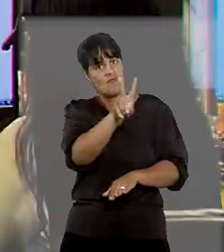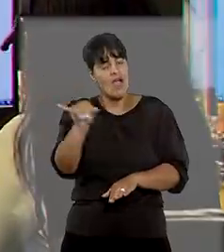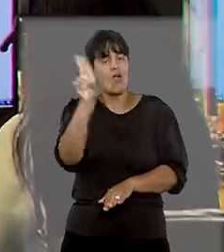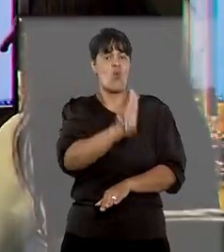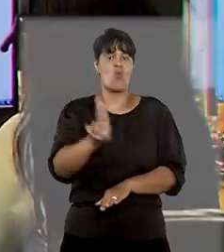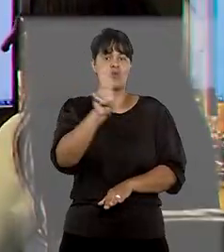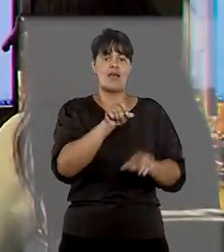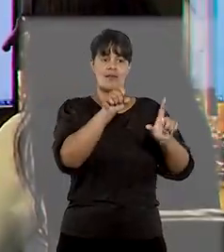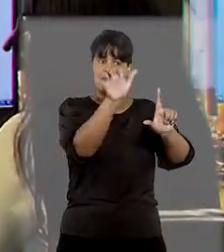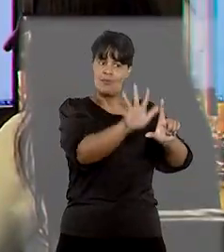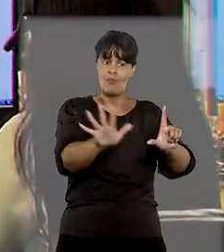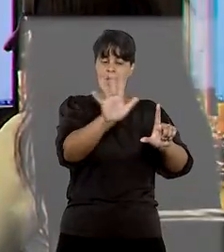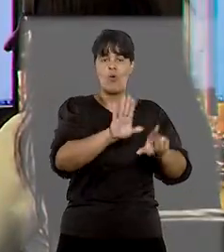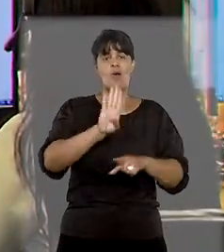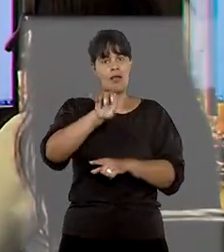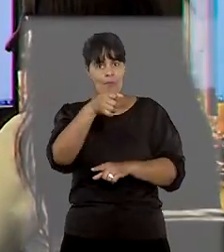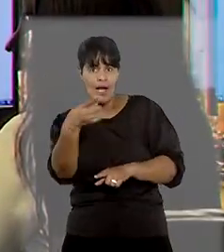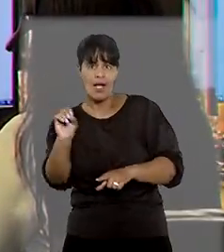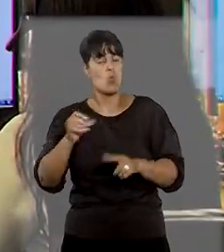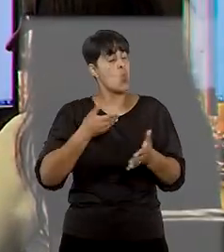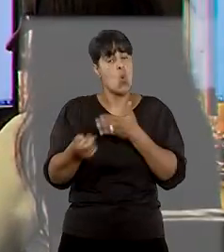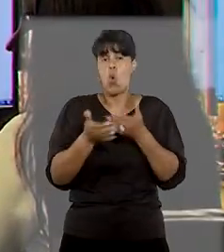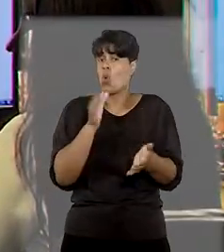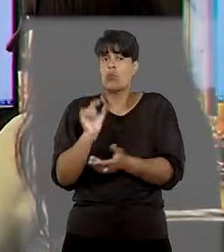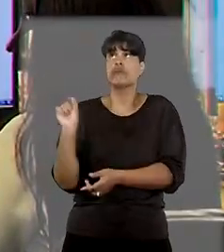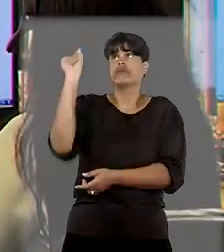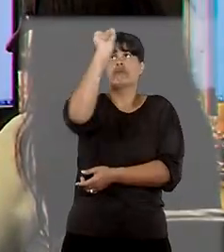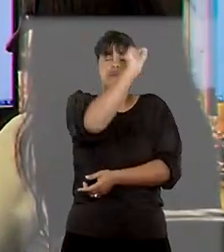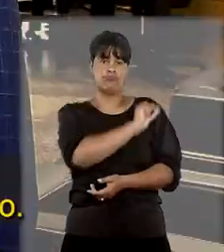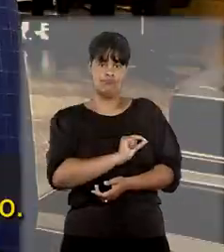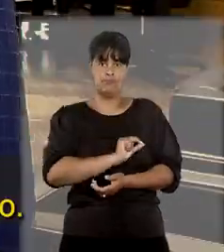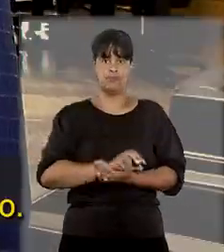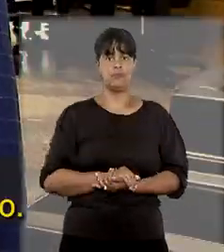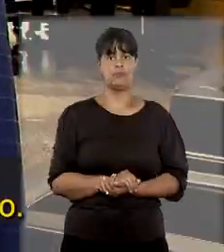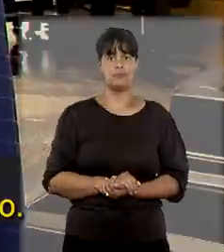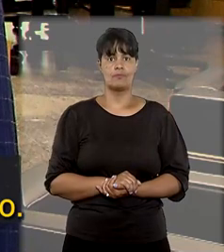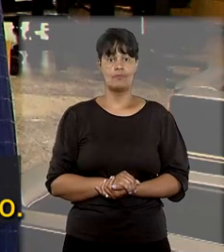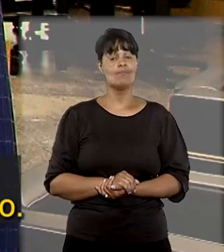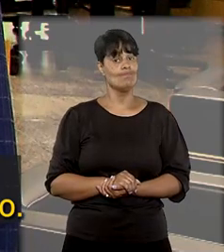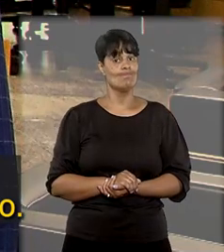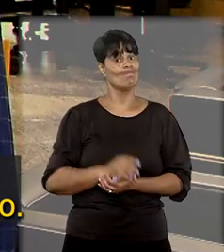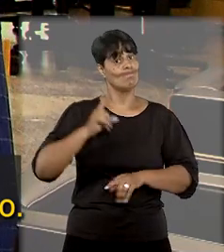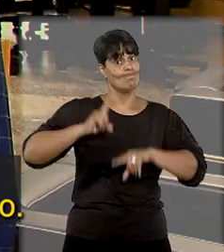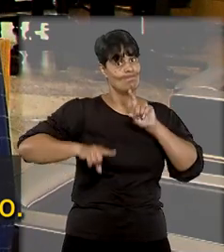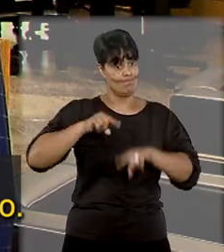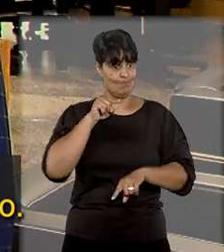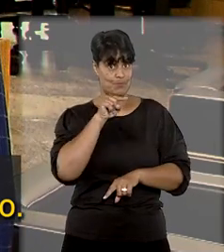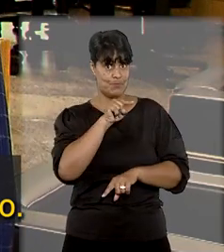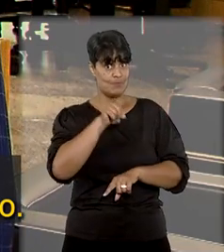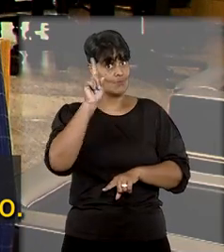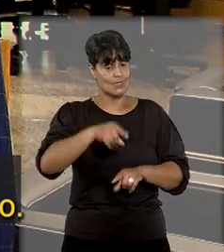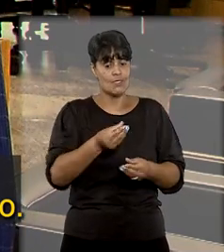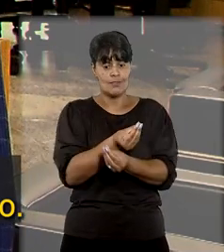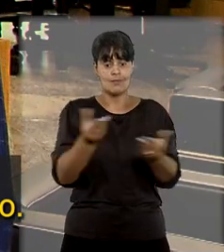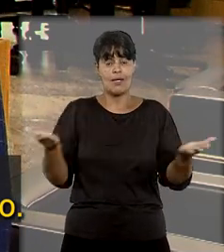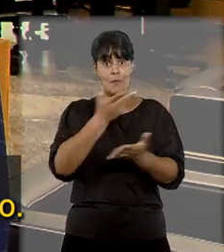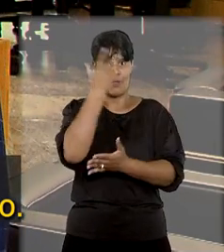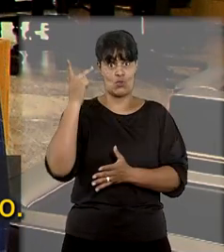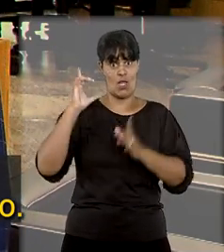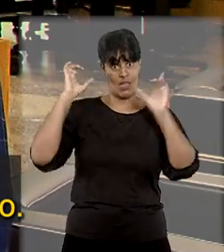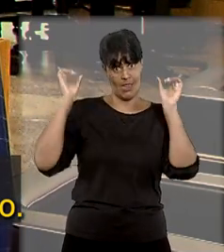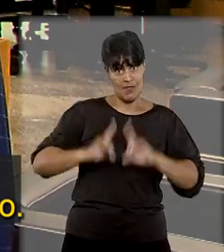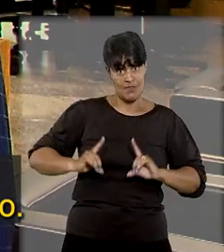vai utilizar o Balcão Virtual de qualquer lugar do Brasil. Uma ferramenta dessas, ela dá à pessoa com